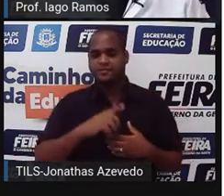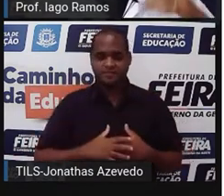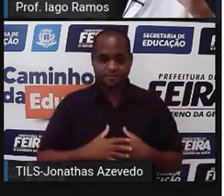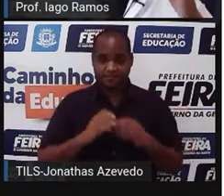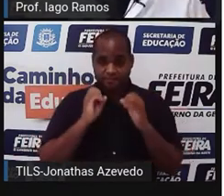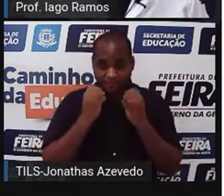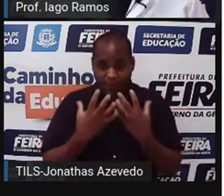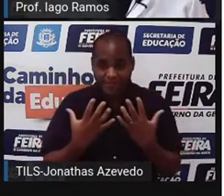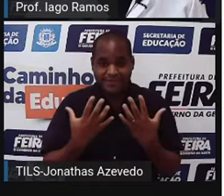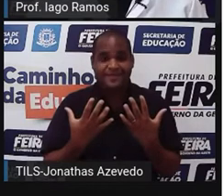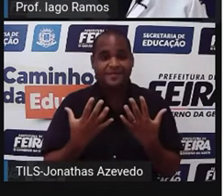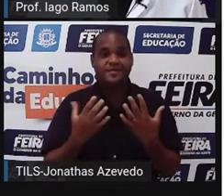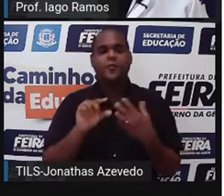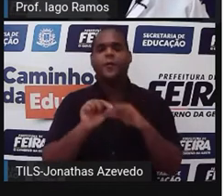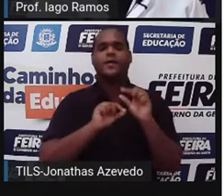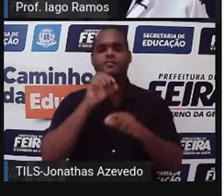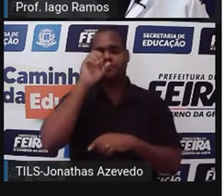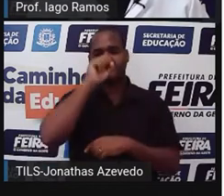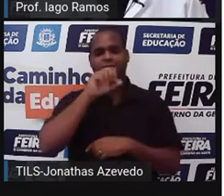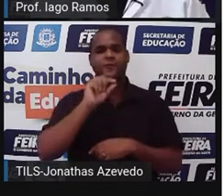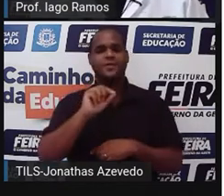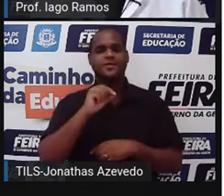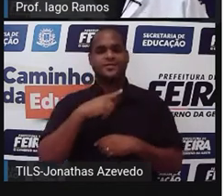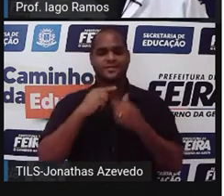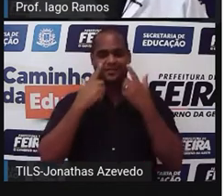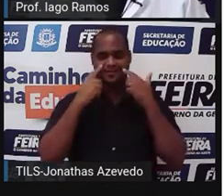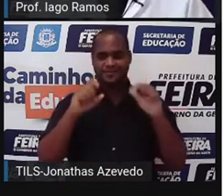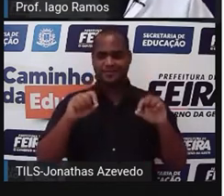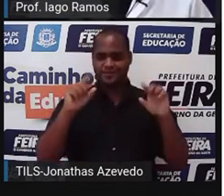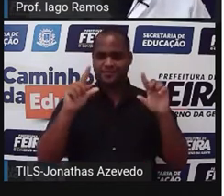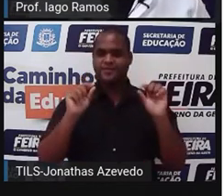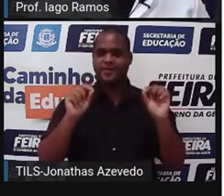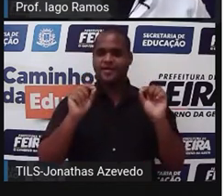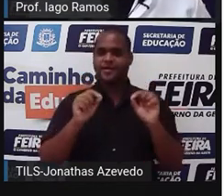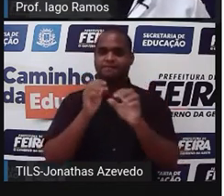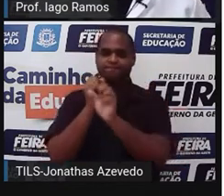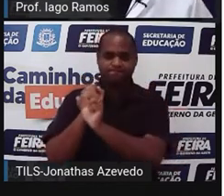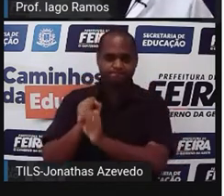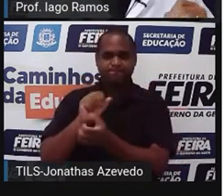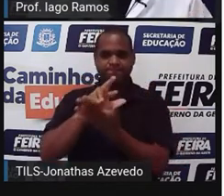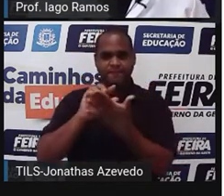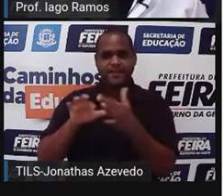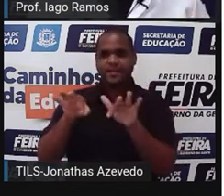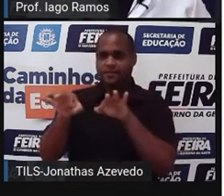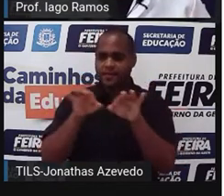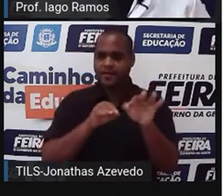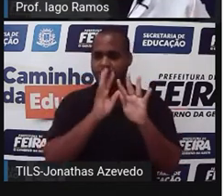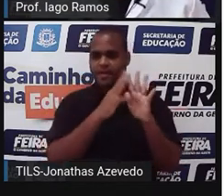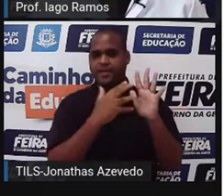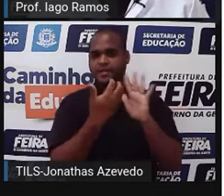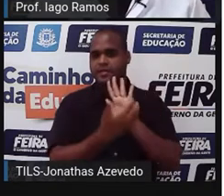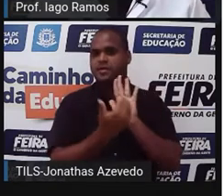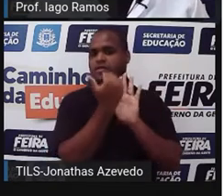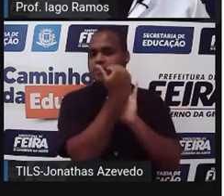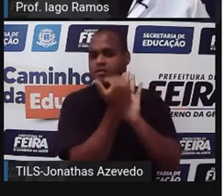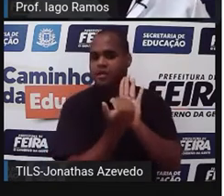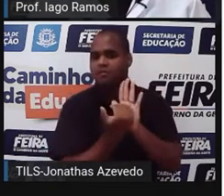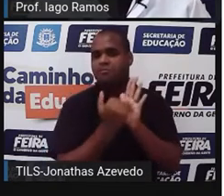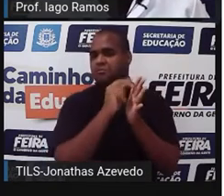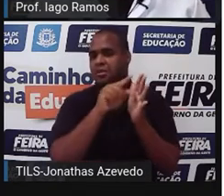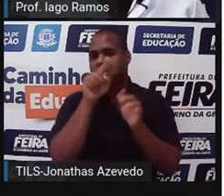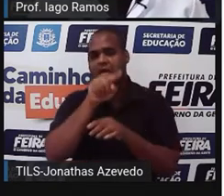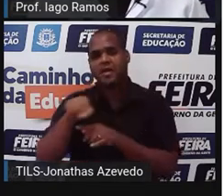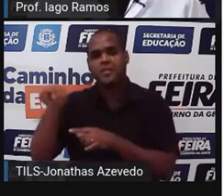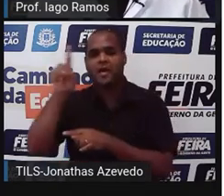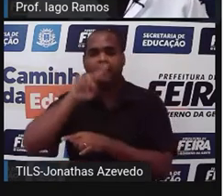tá bom? E o que a gente tem para aprender? Ali na tela diz o seguinte, coletar dados, organizá-los em tabelas, listas,